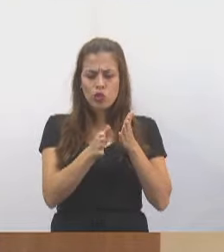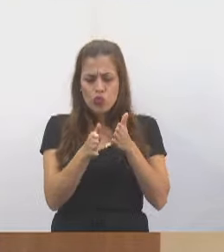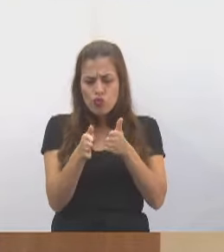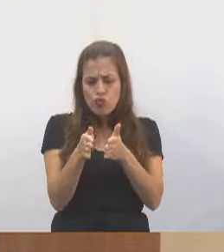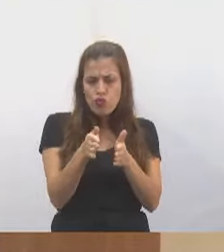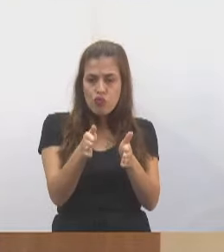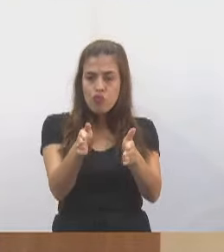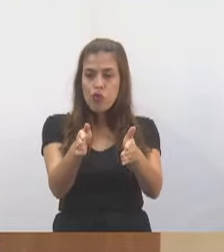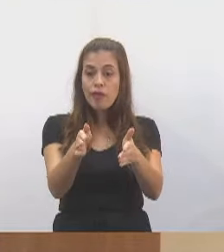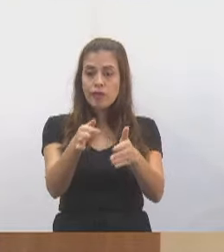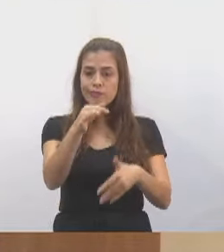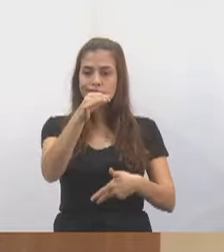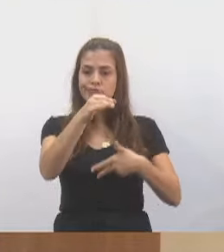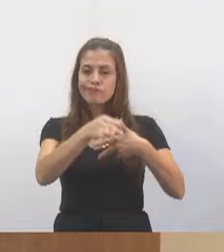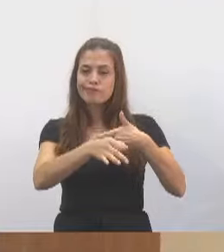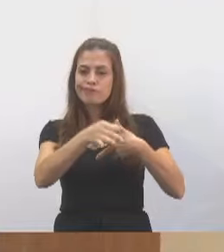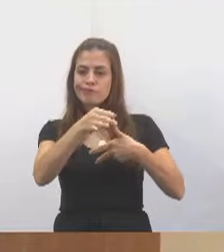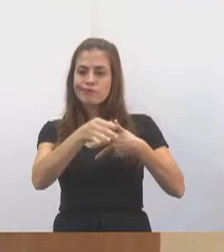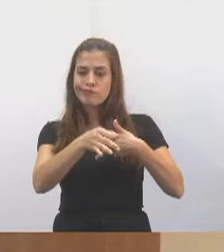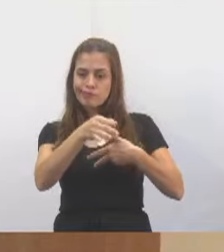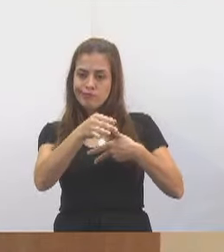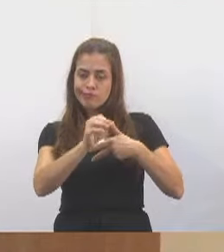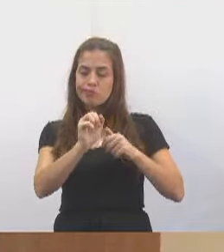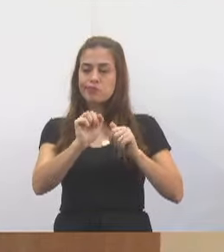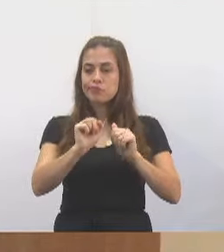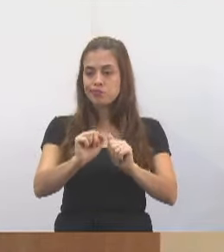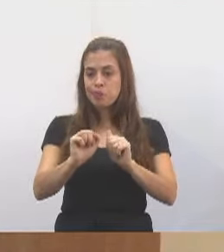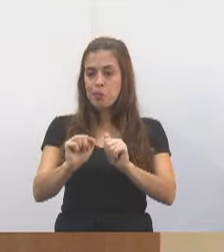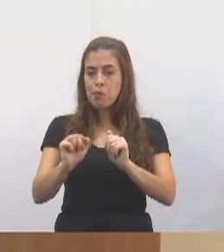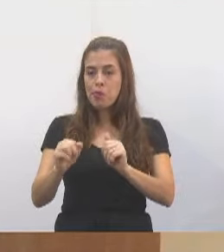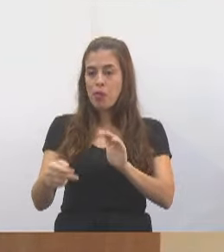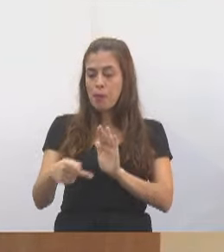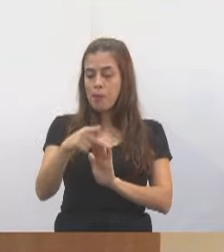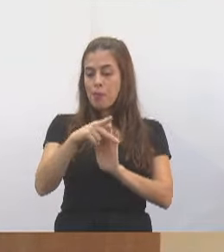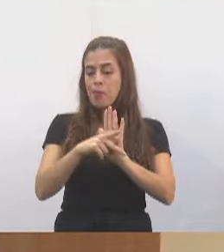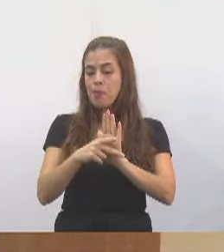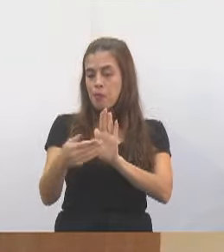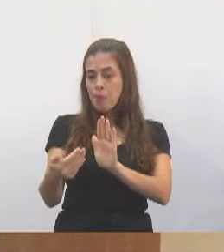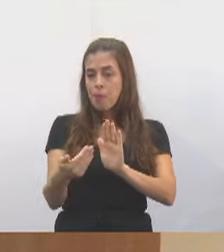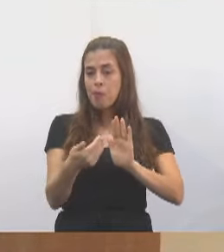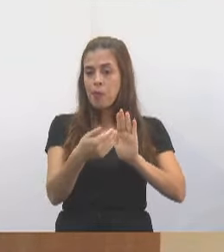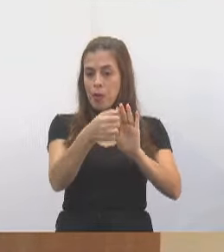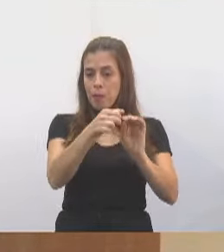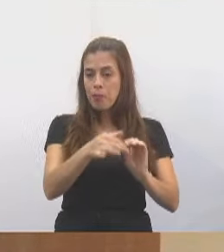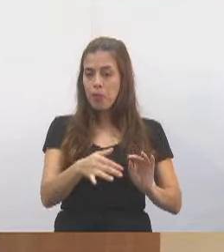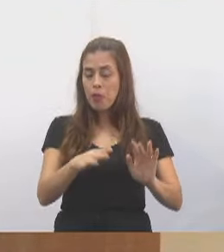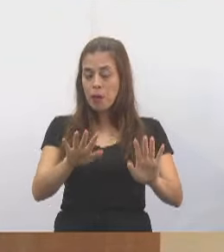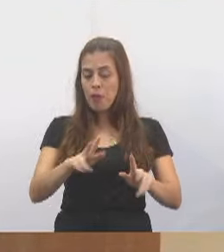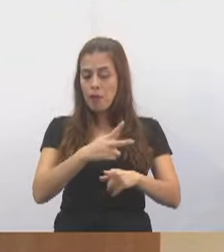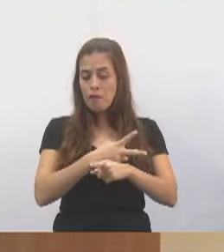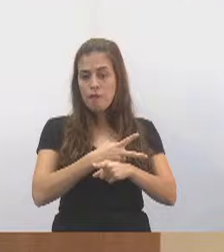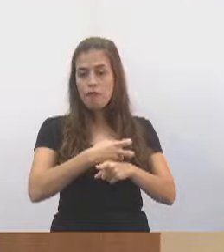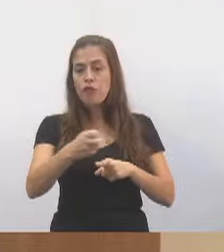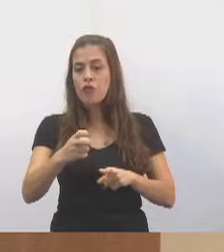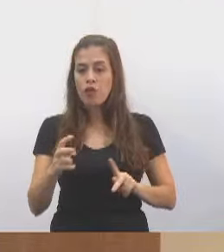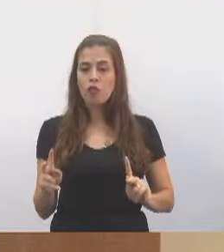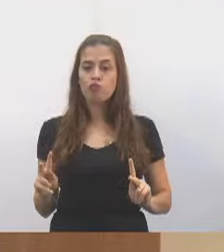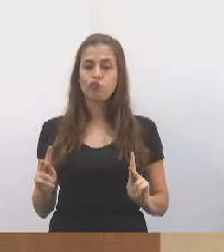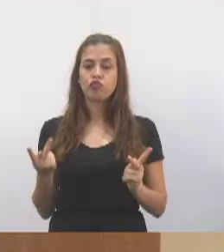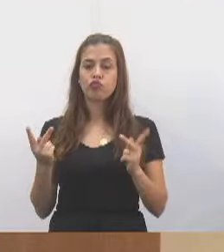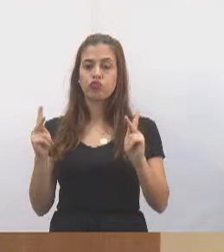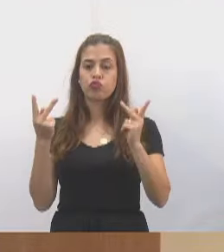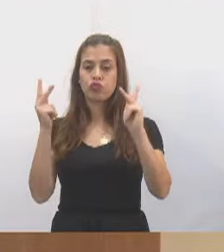jurídico para que a gente pudesse trazer esse projeto ao plenário, e tem uma vitória, uma